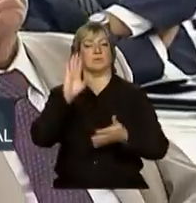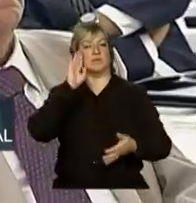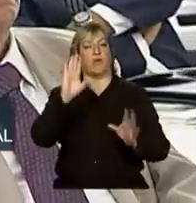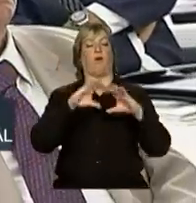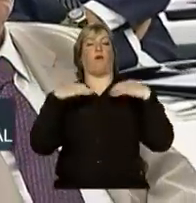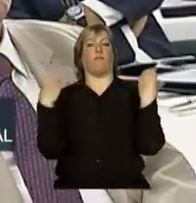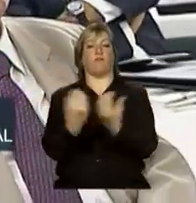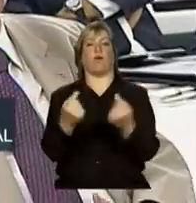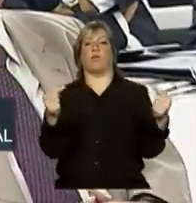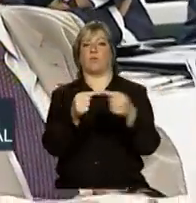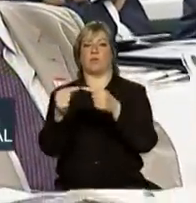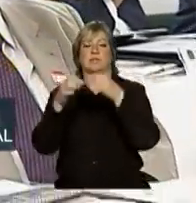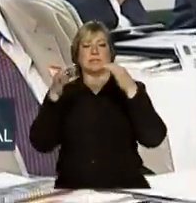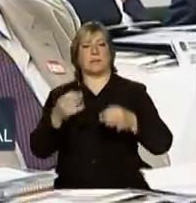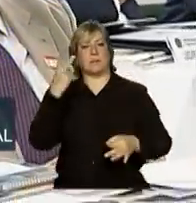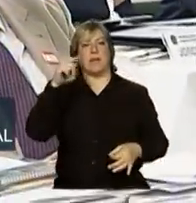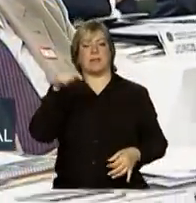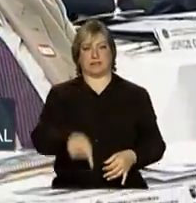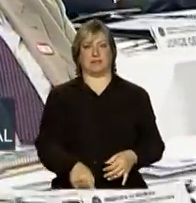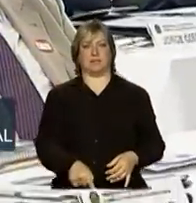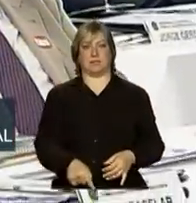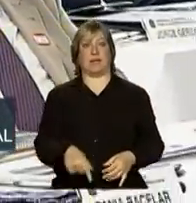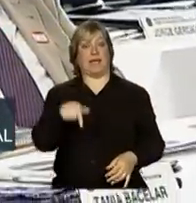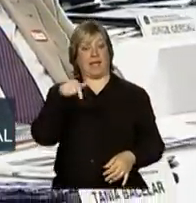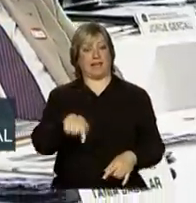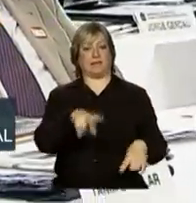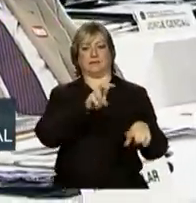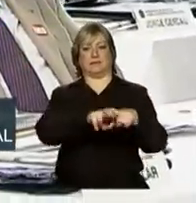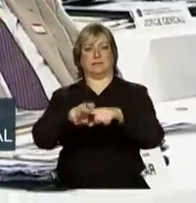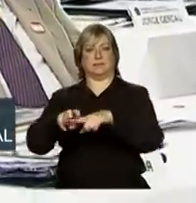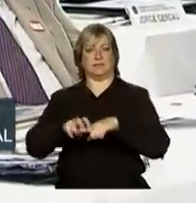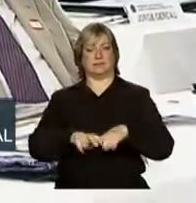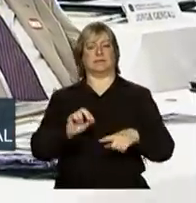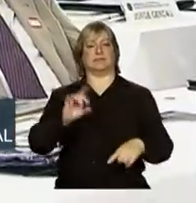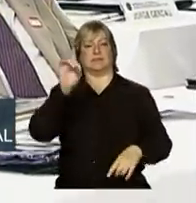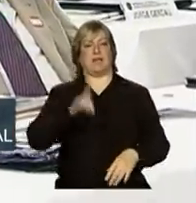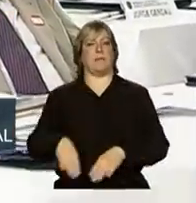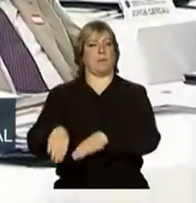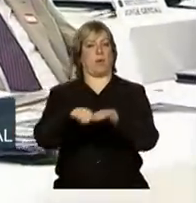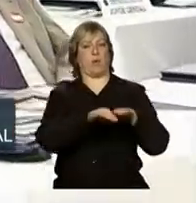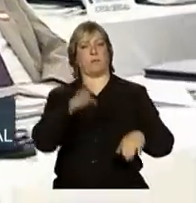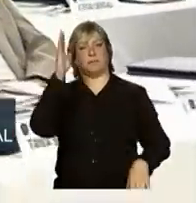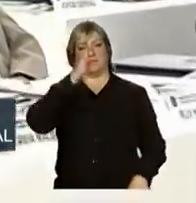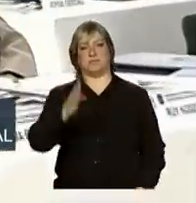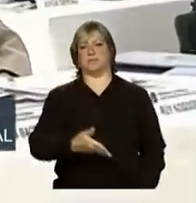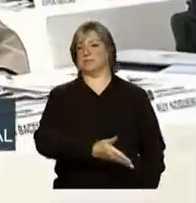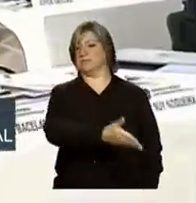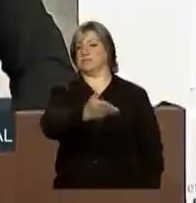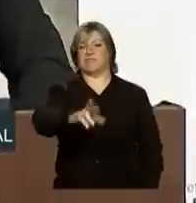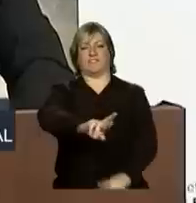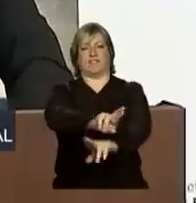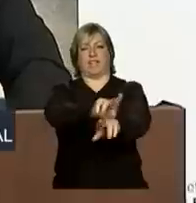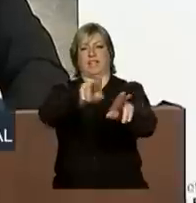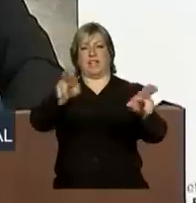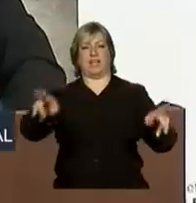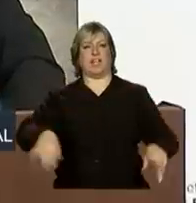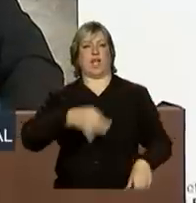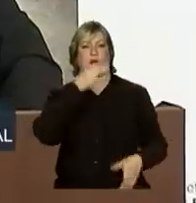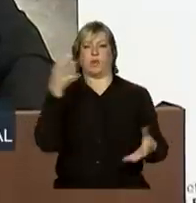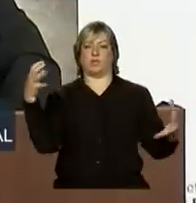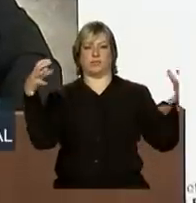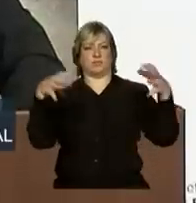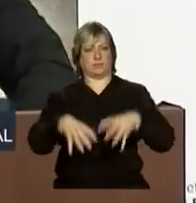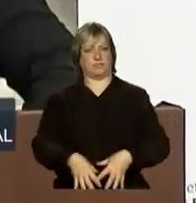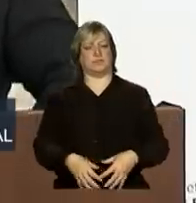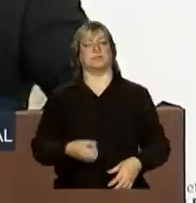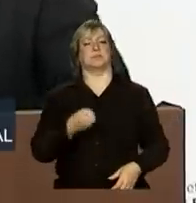adequado para isso, senhora presidente. Aqui se senta a democracia brasileira, com essa enorme diversidade na sua composição.